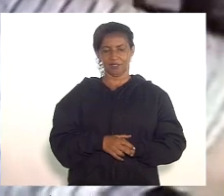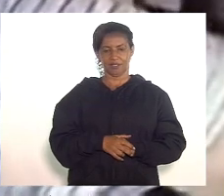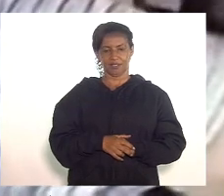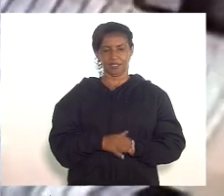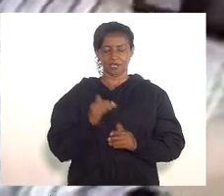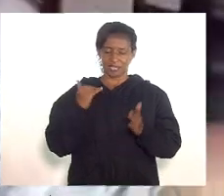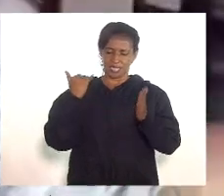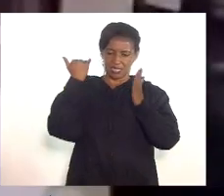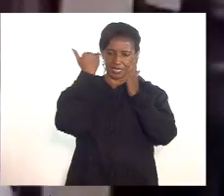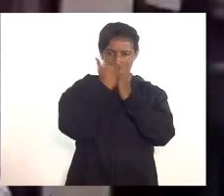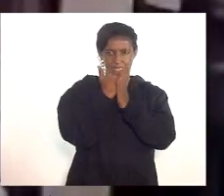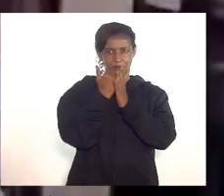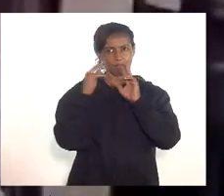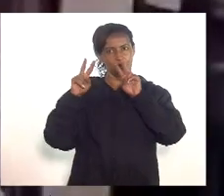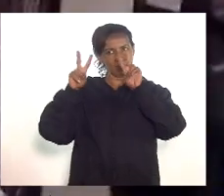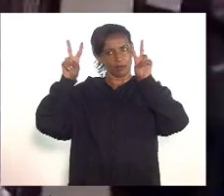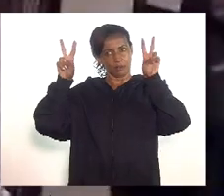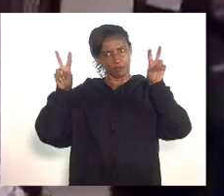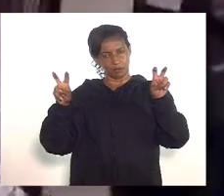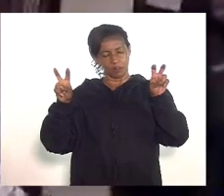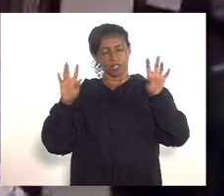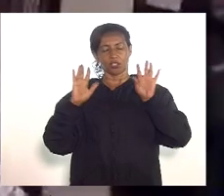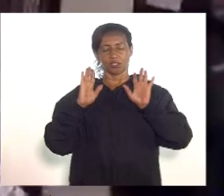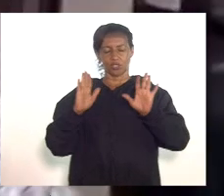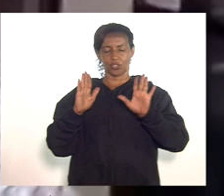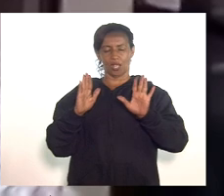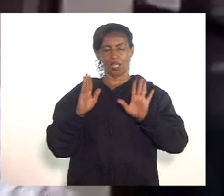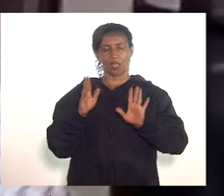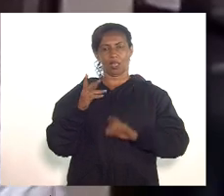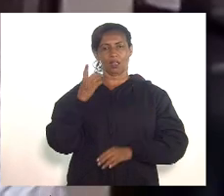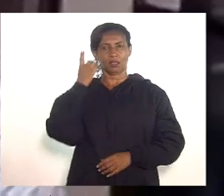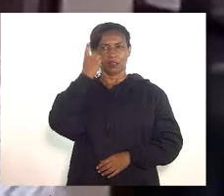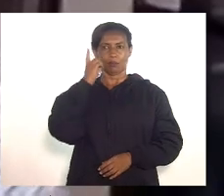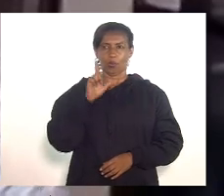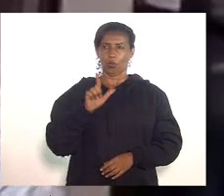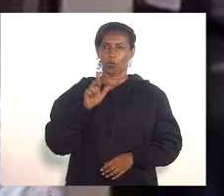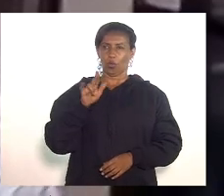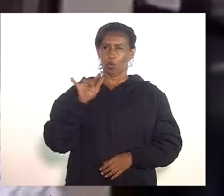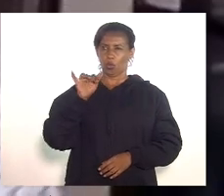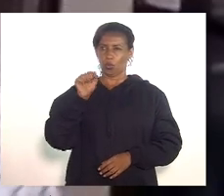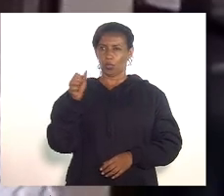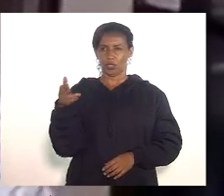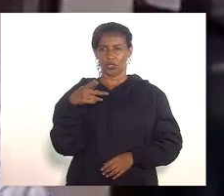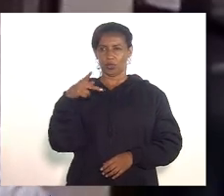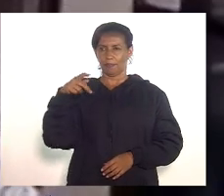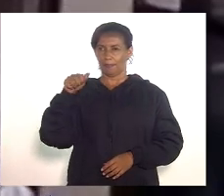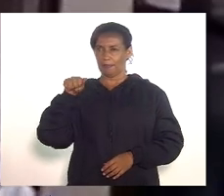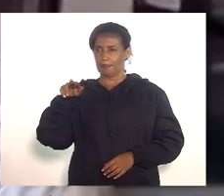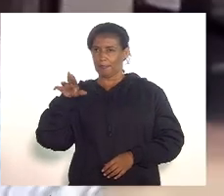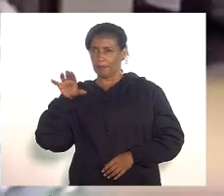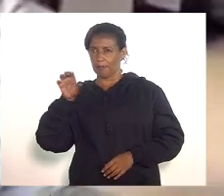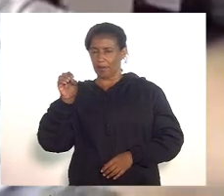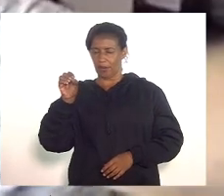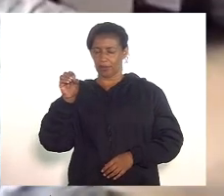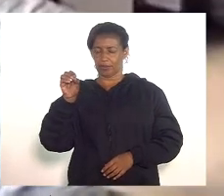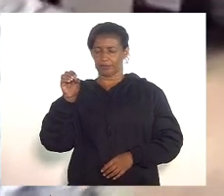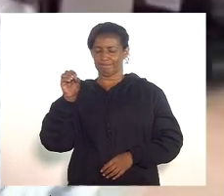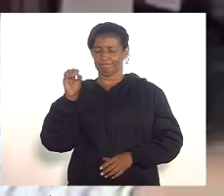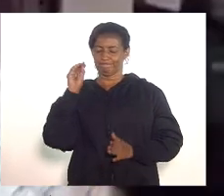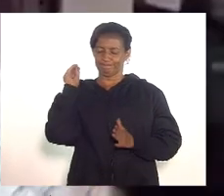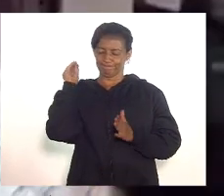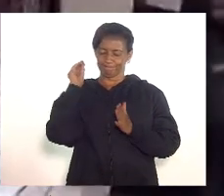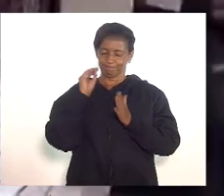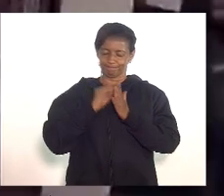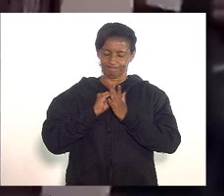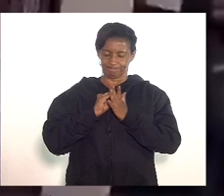foi abordado pelo deputado Luiz Paulo dizer que o presidente